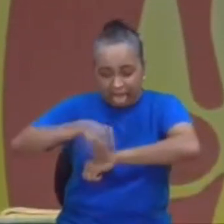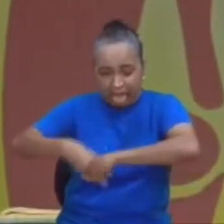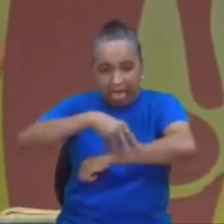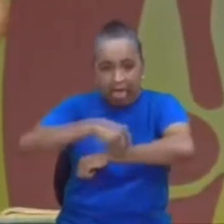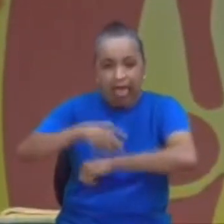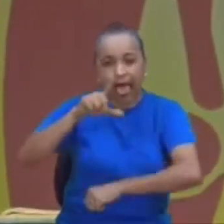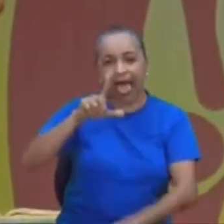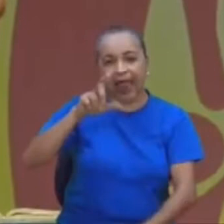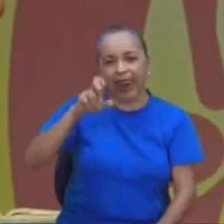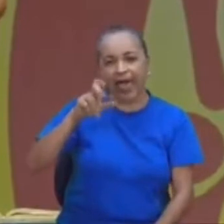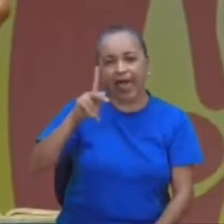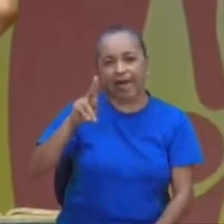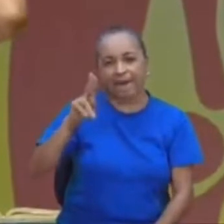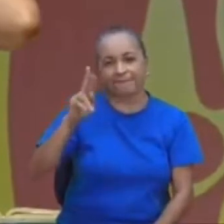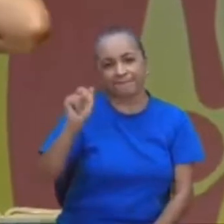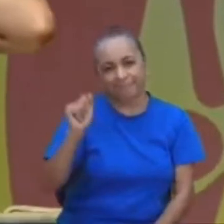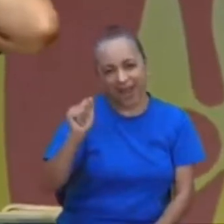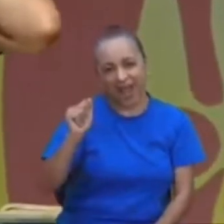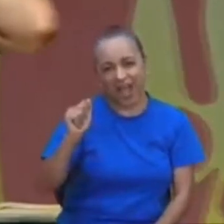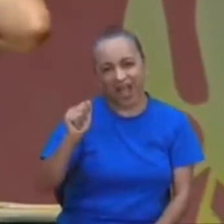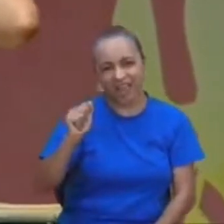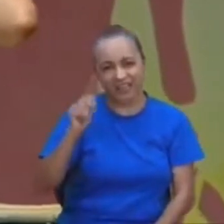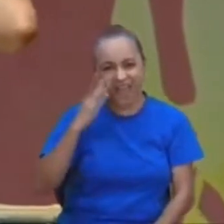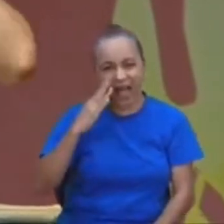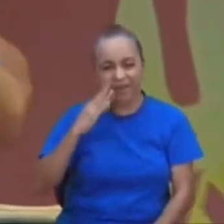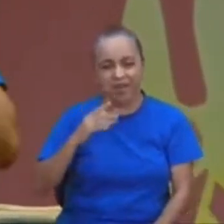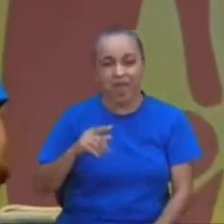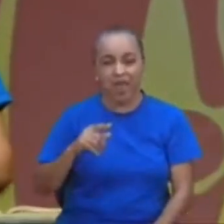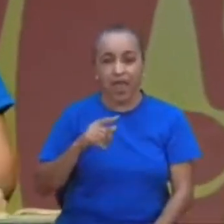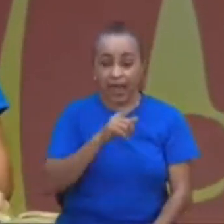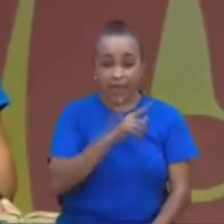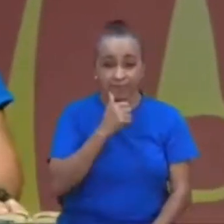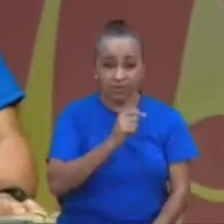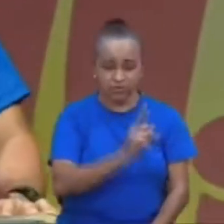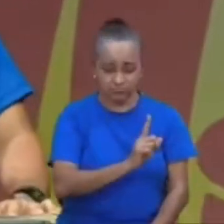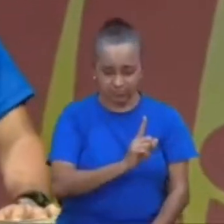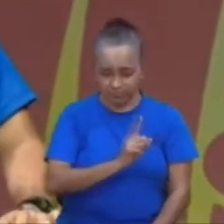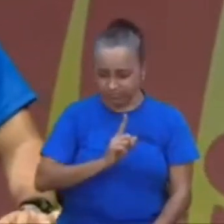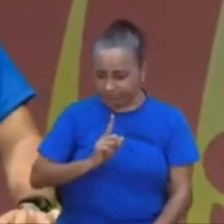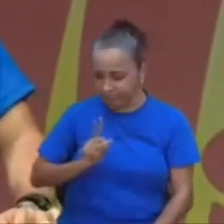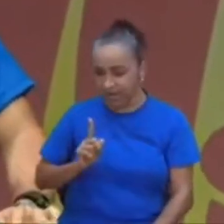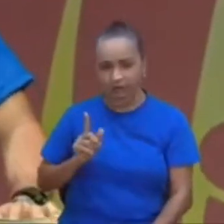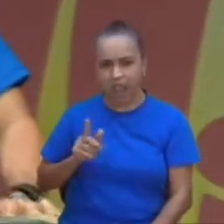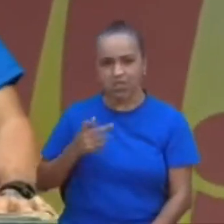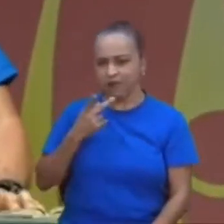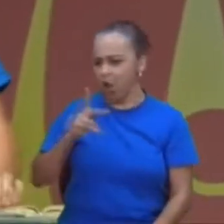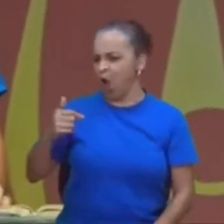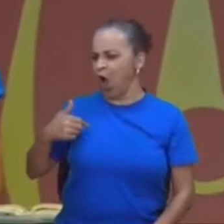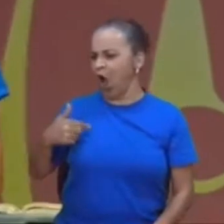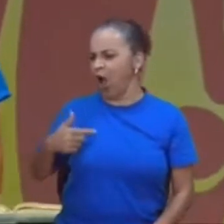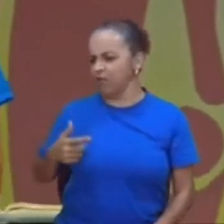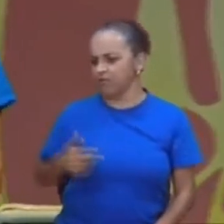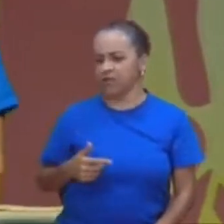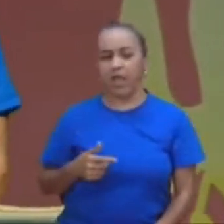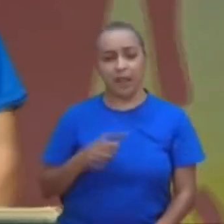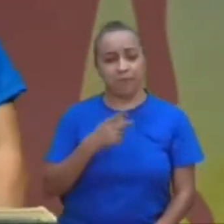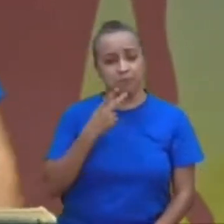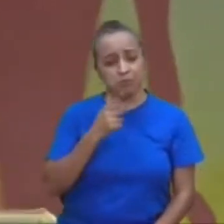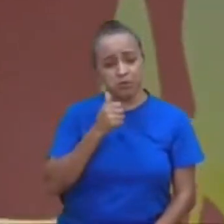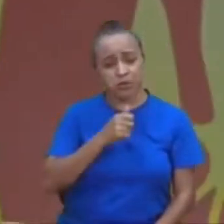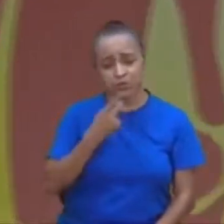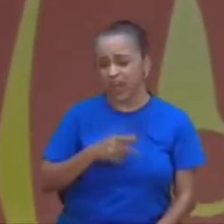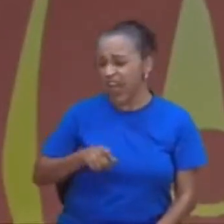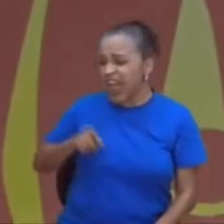e eu fico louco, com essa menina, sabe porquê? porque essa menina, não se colocou, numa posição de vítima, ela pode, podia ter dito,